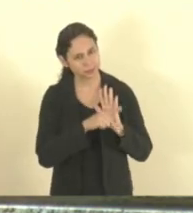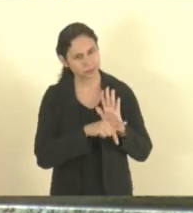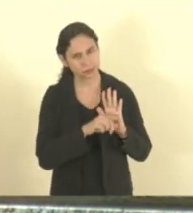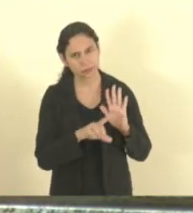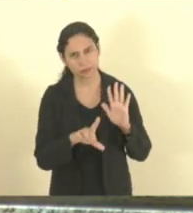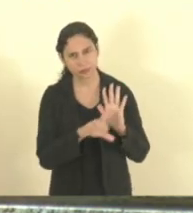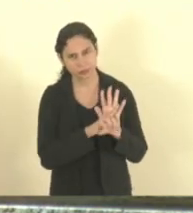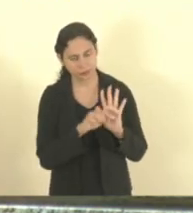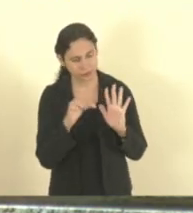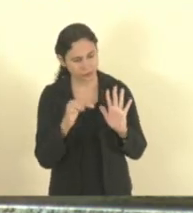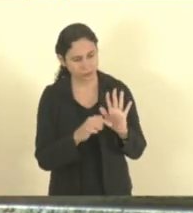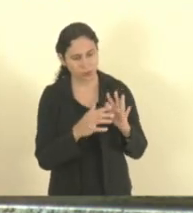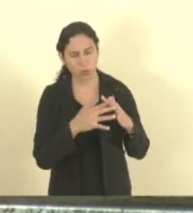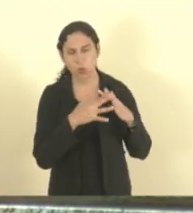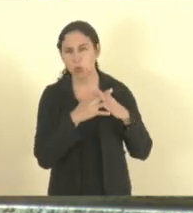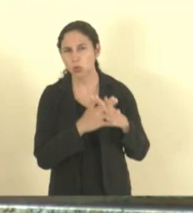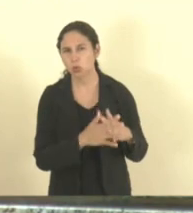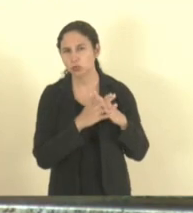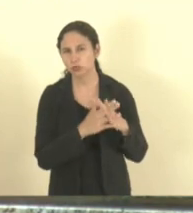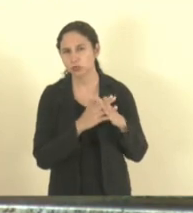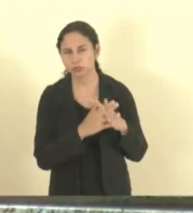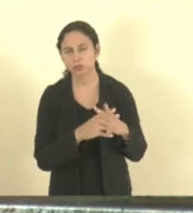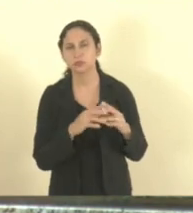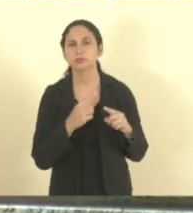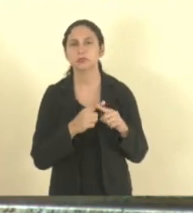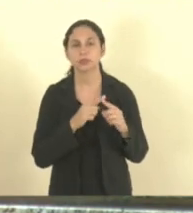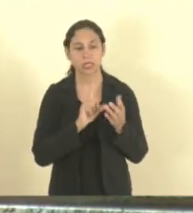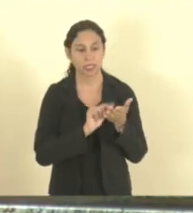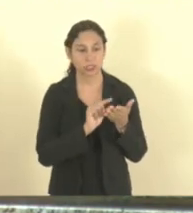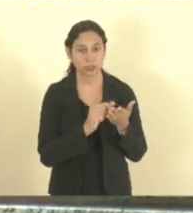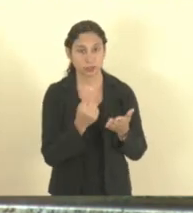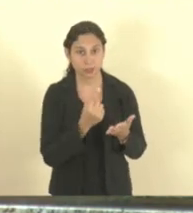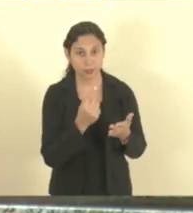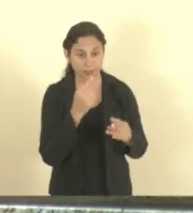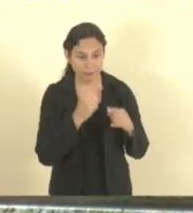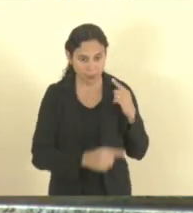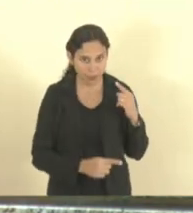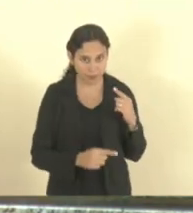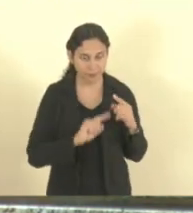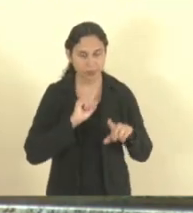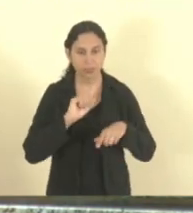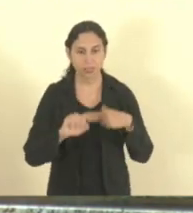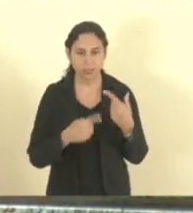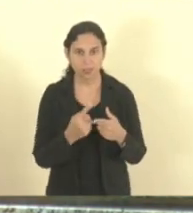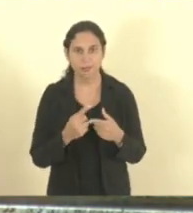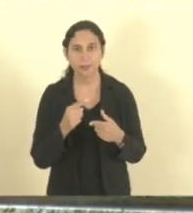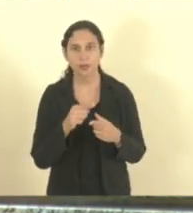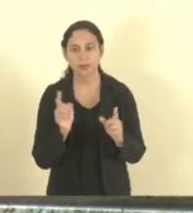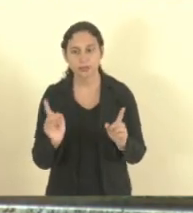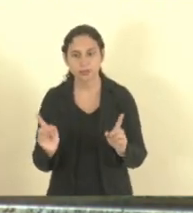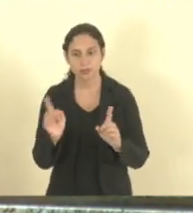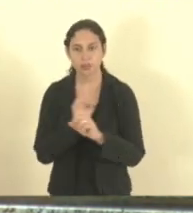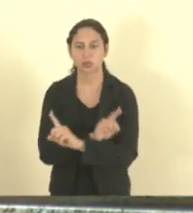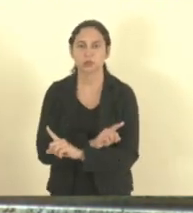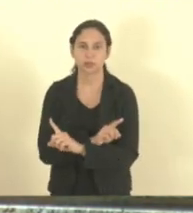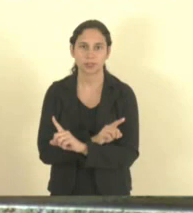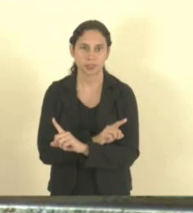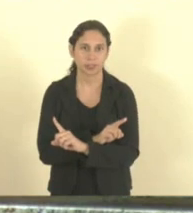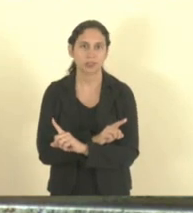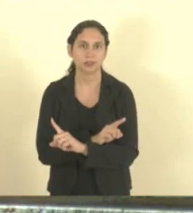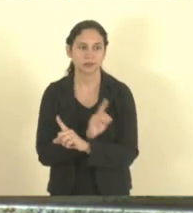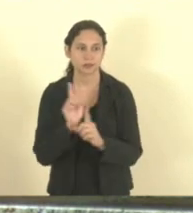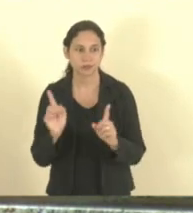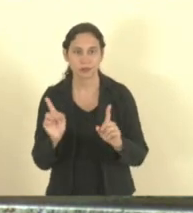porque o artigo primeiro, ele faz a proibição. Aí, no artigo segundo, ele faz a proibição inversa. Ele inverte a